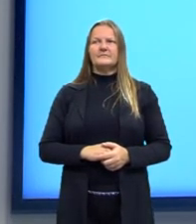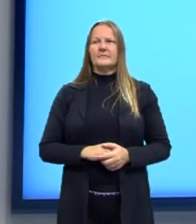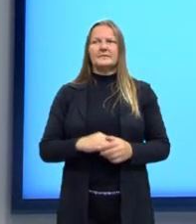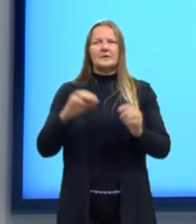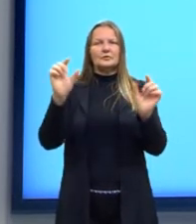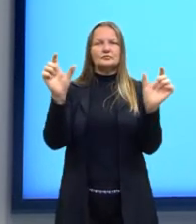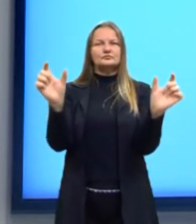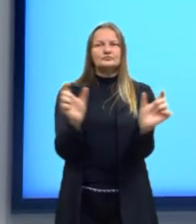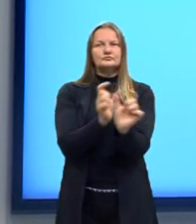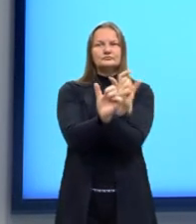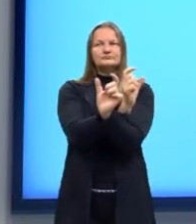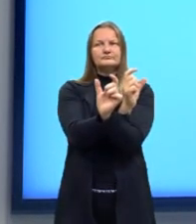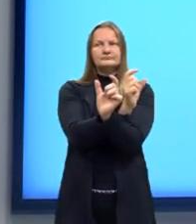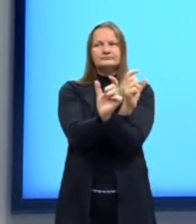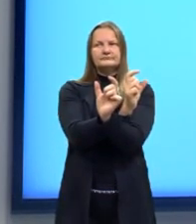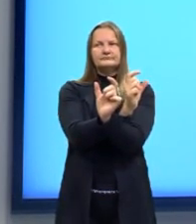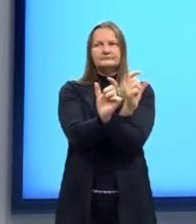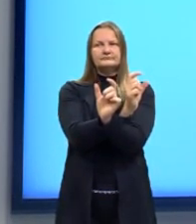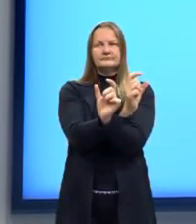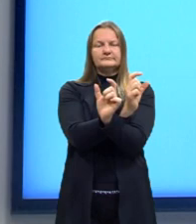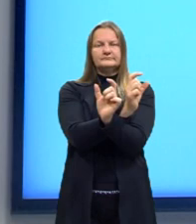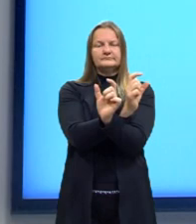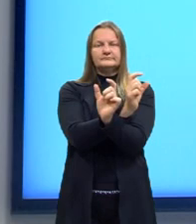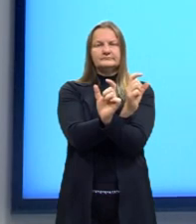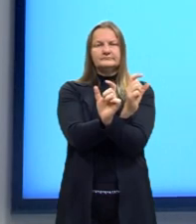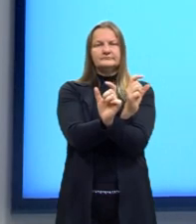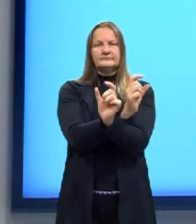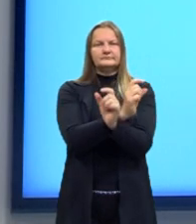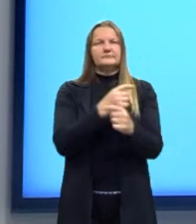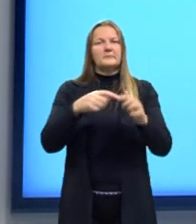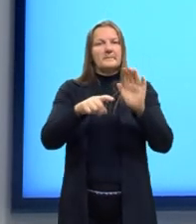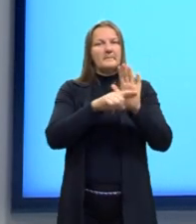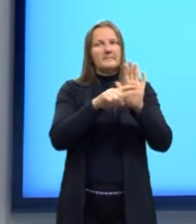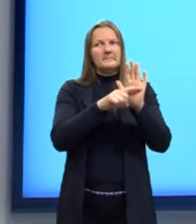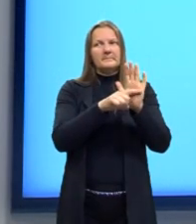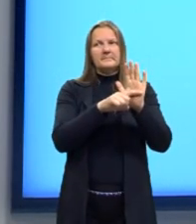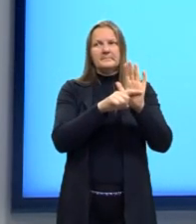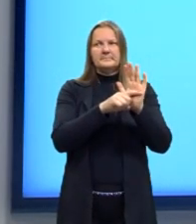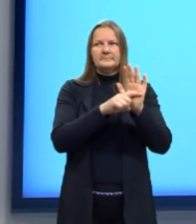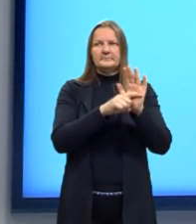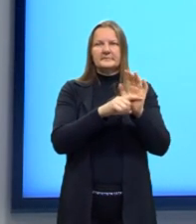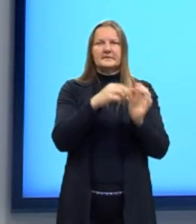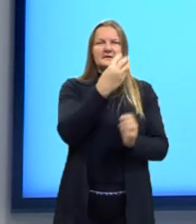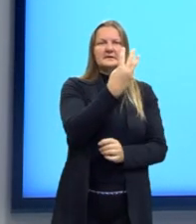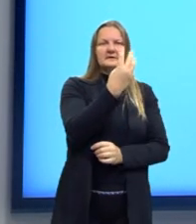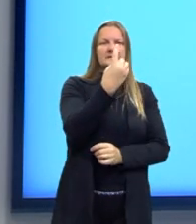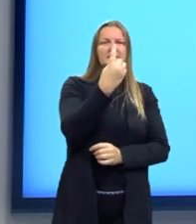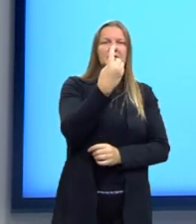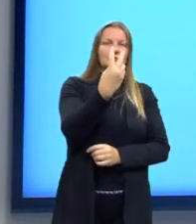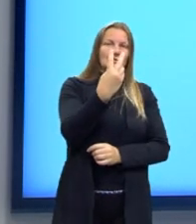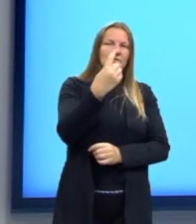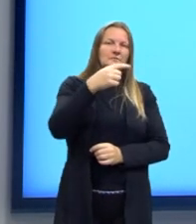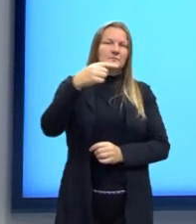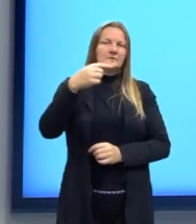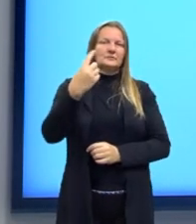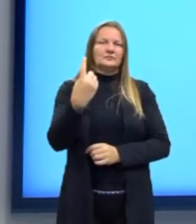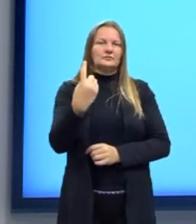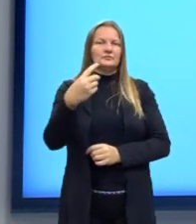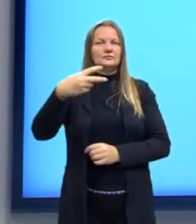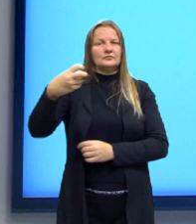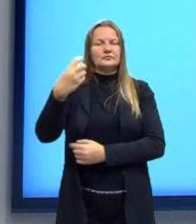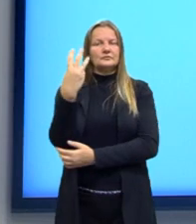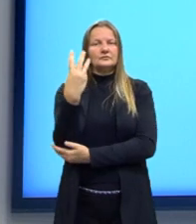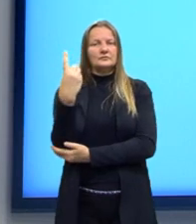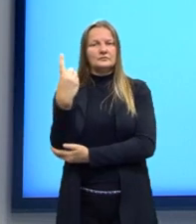lá para o primeiro lado da igualdade, utilizando a subtração, né? Então 32 menos 1 resulta em